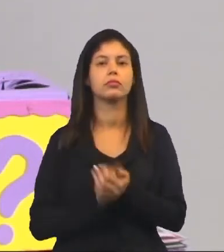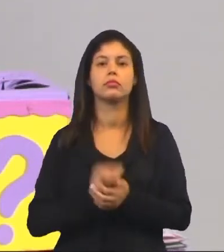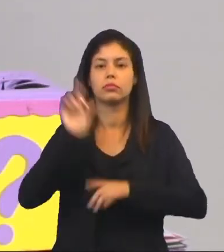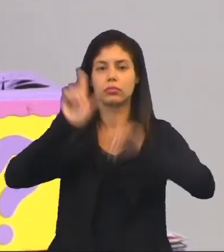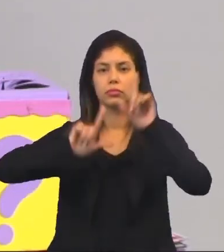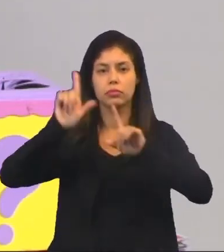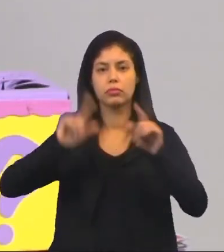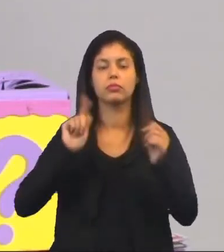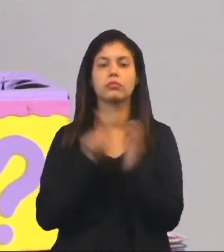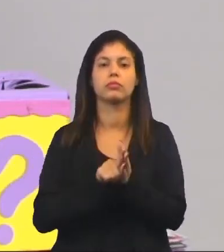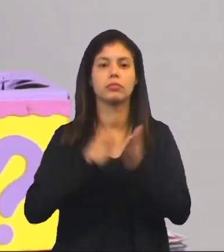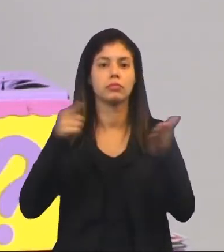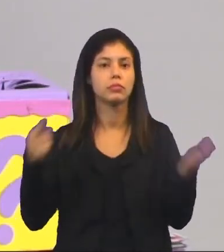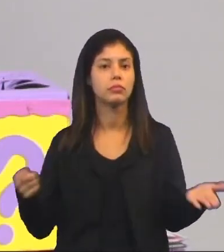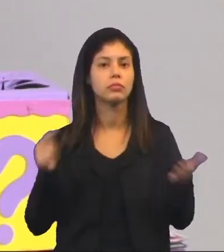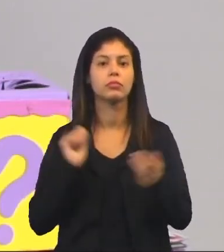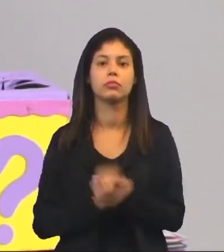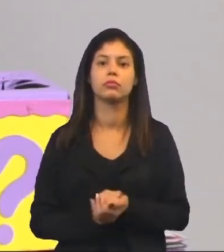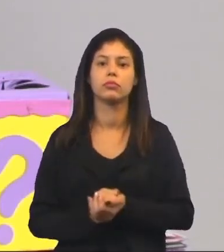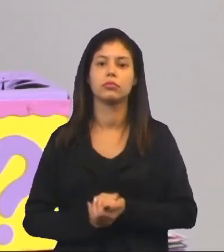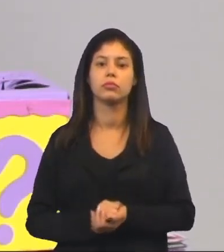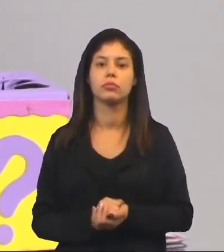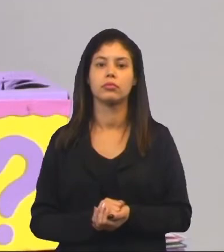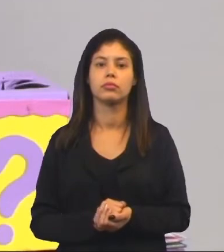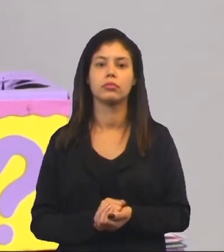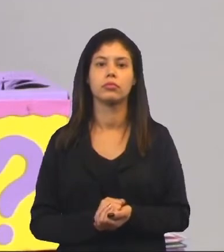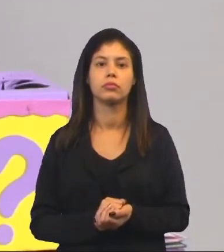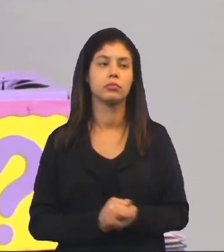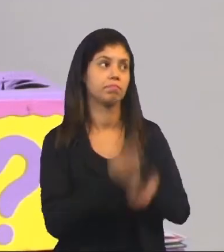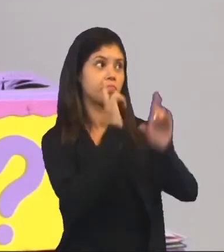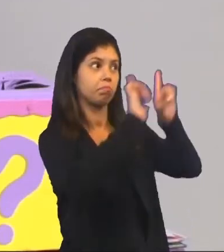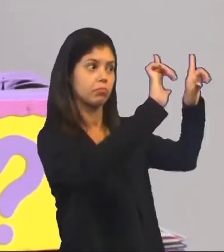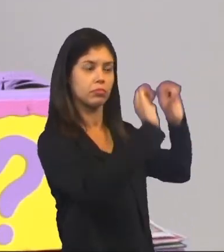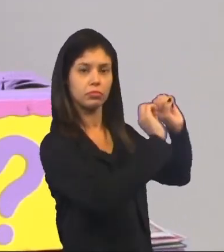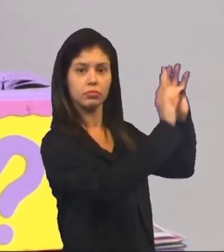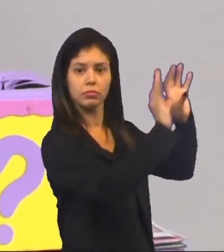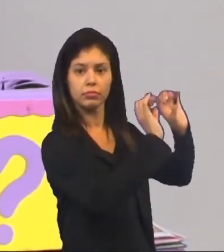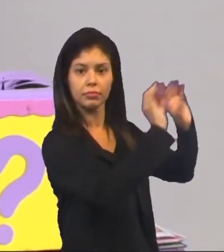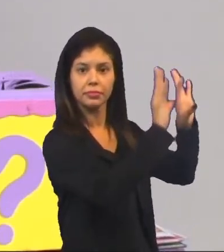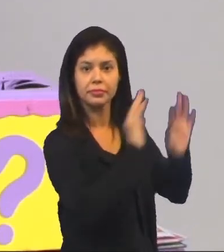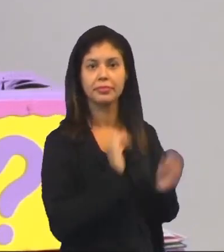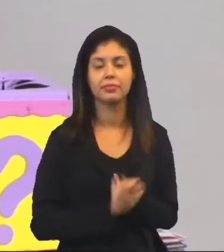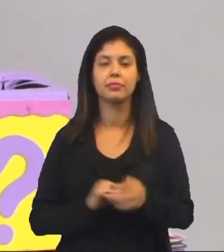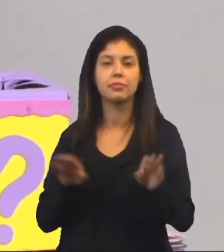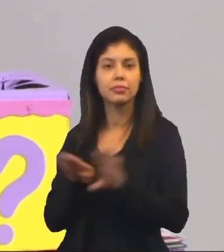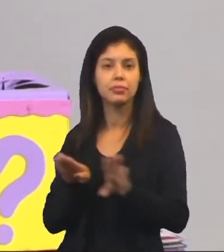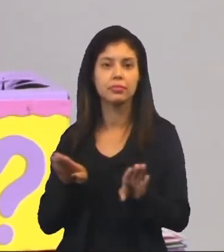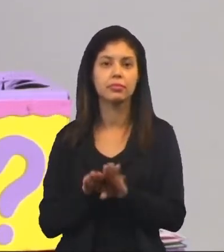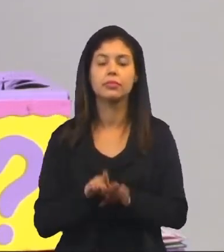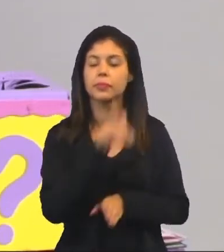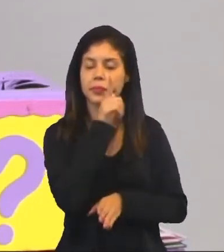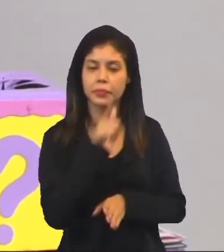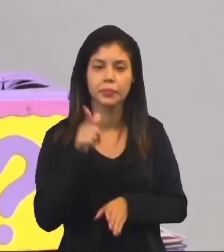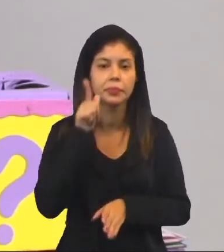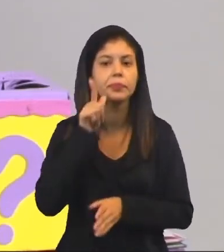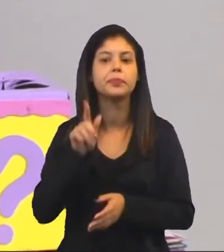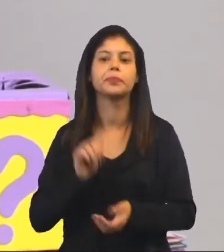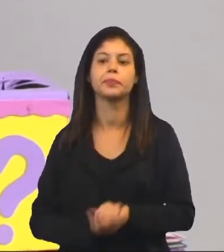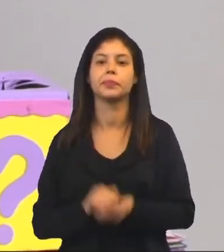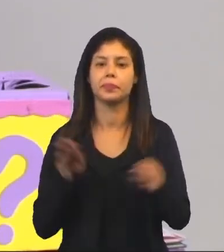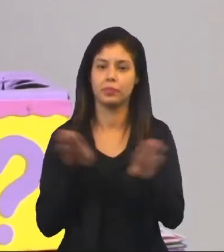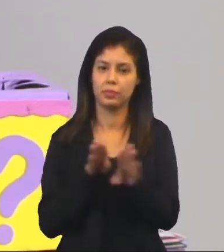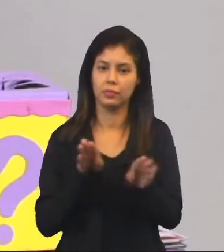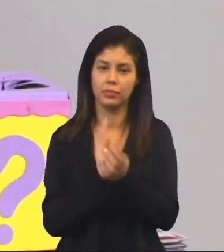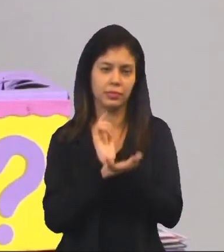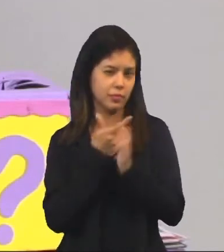TV, no jornal. Não é mesmo? outdoor. Na frente do lanche. Na pintura do lanche. Às vezes, coloca um